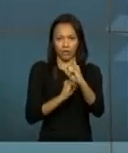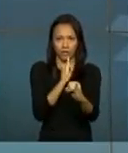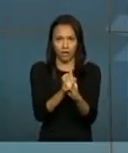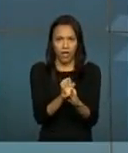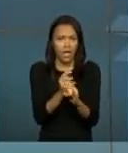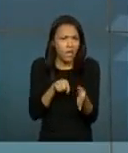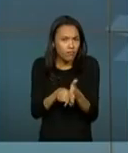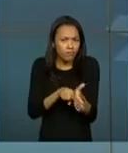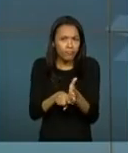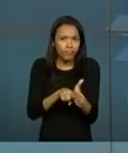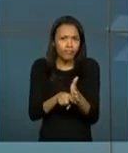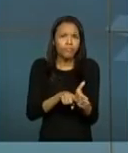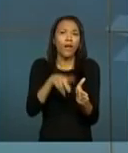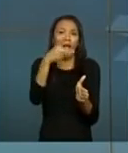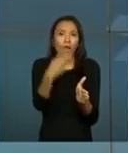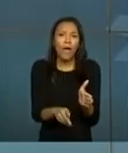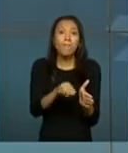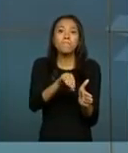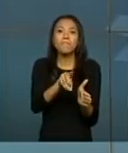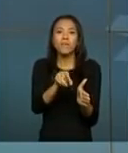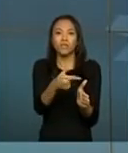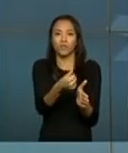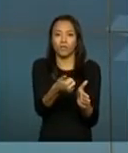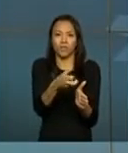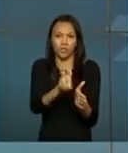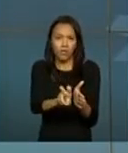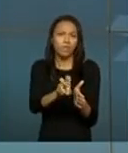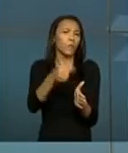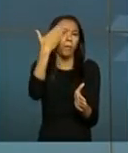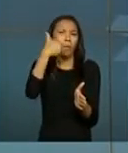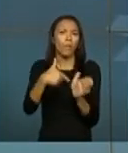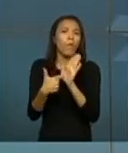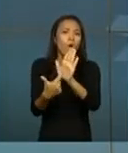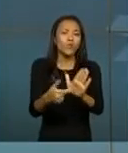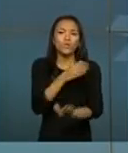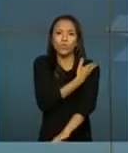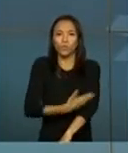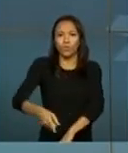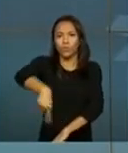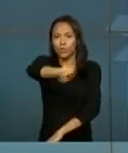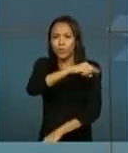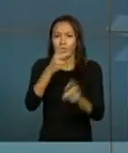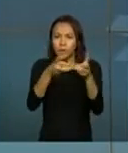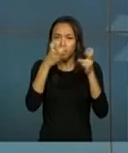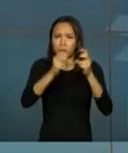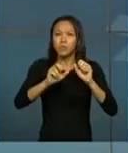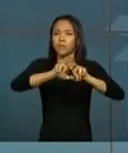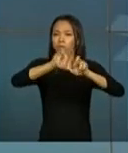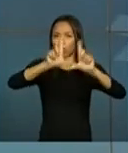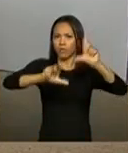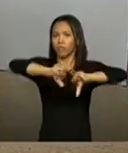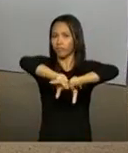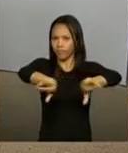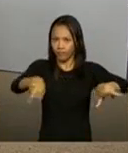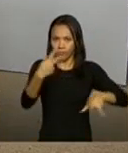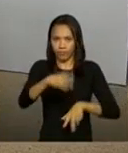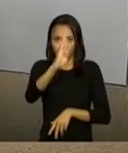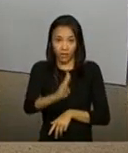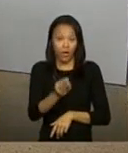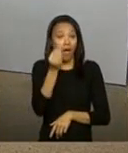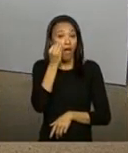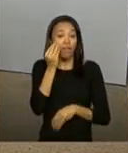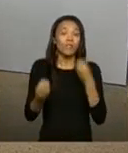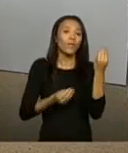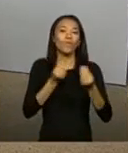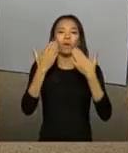Os dados são da Pesquisa Brasileira de Mídia 2015, que retrata os hábitos de consumo de mídia pela população brasileira. Acompanhe